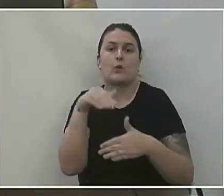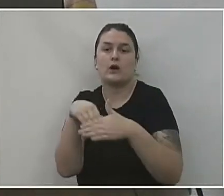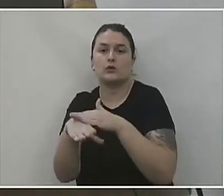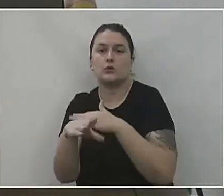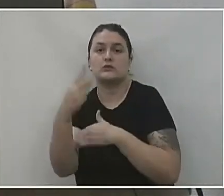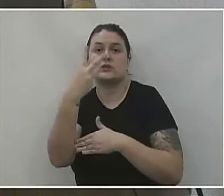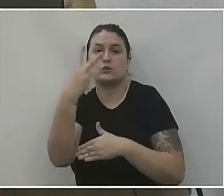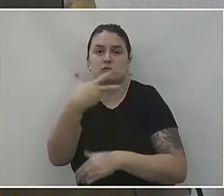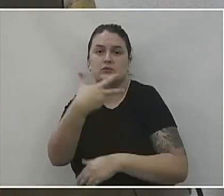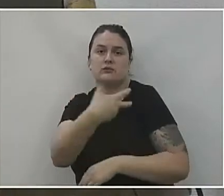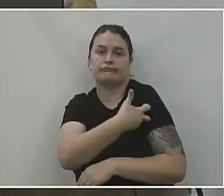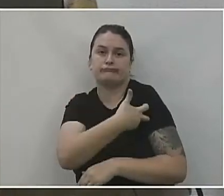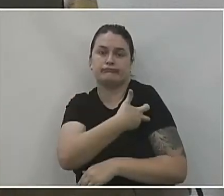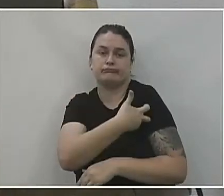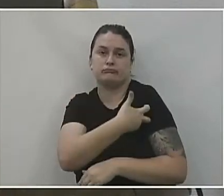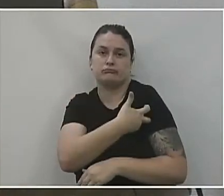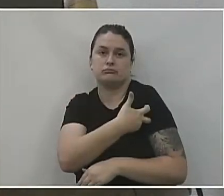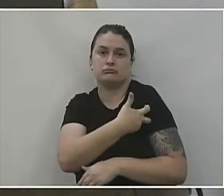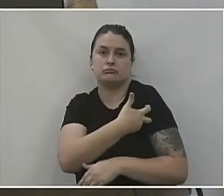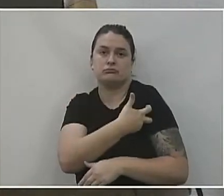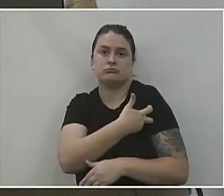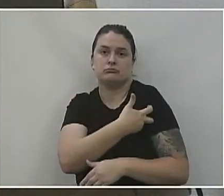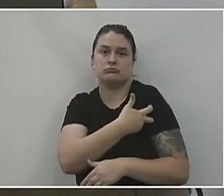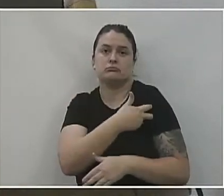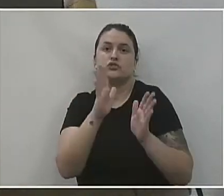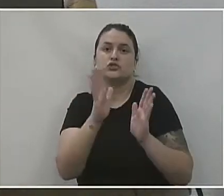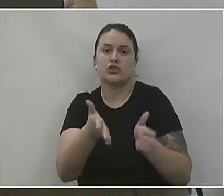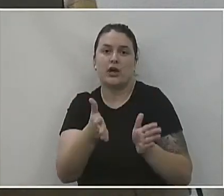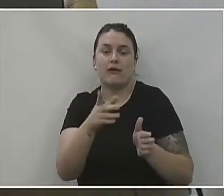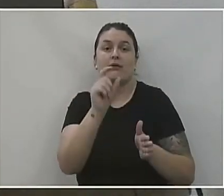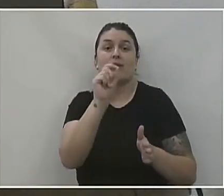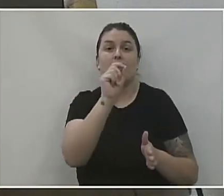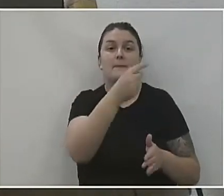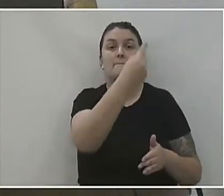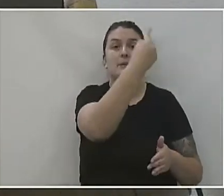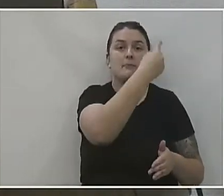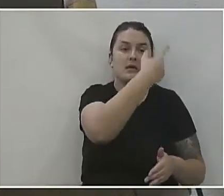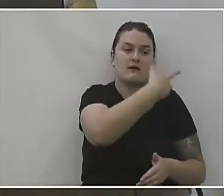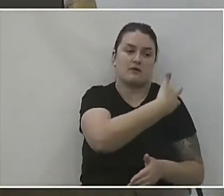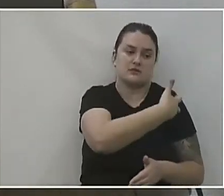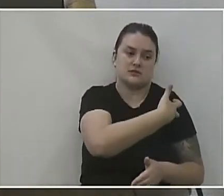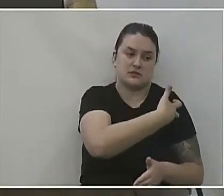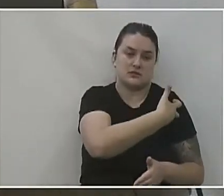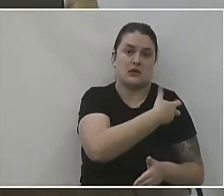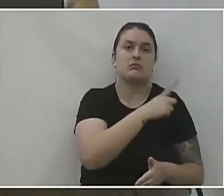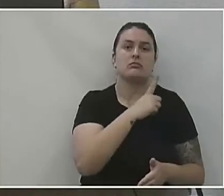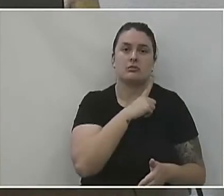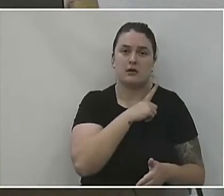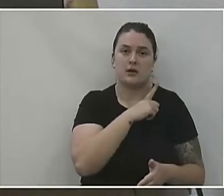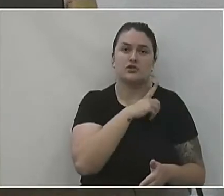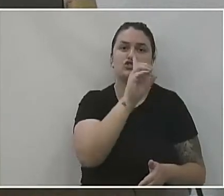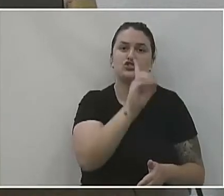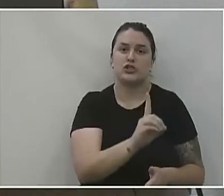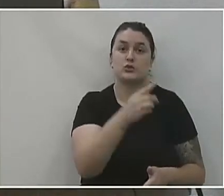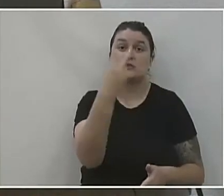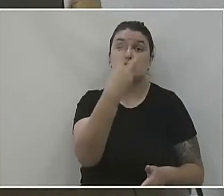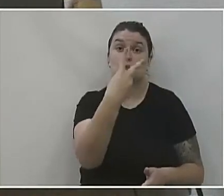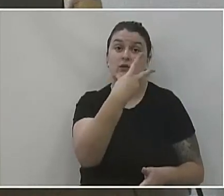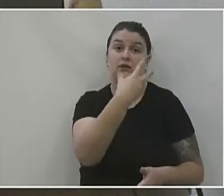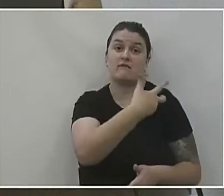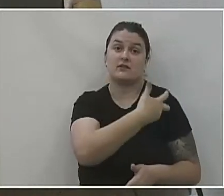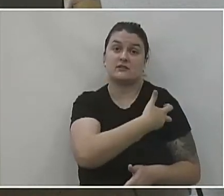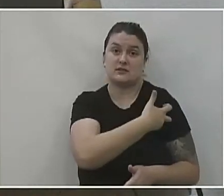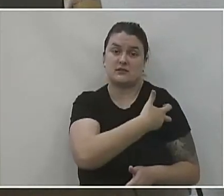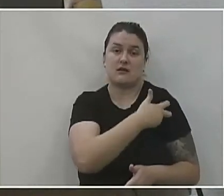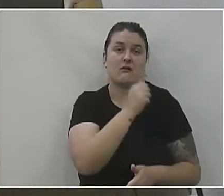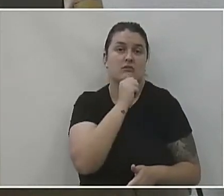segunda dose, mas ela já veio para contemplar os que já foram vacinados na primeira dose e não chegou ainda